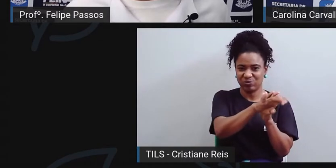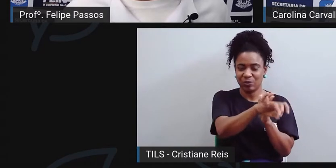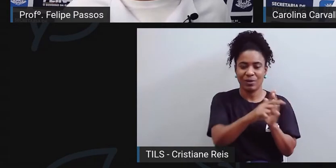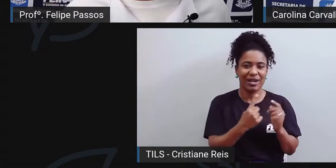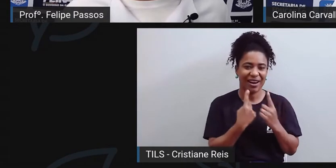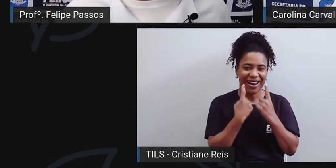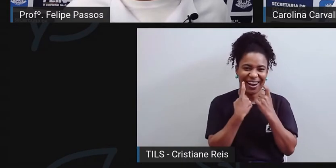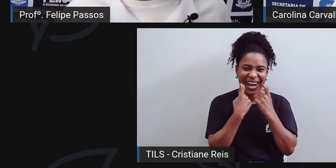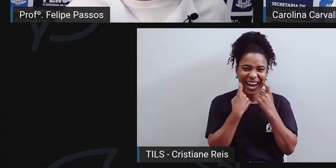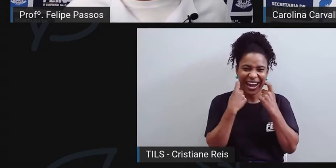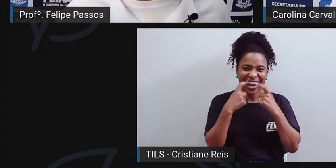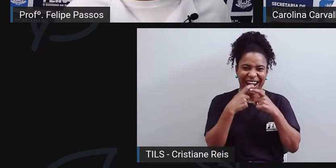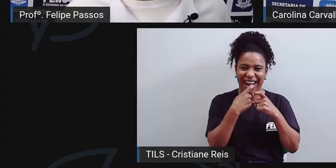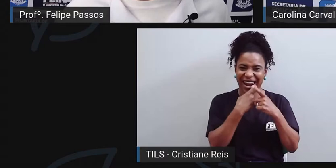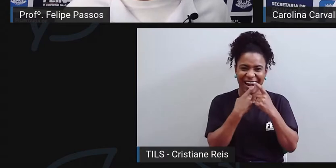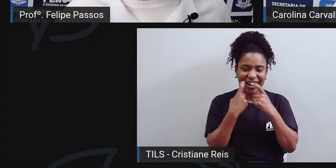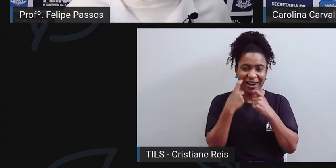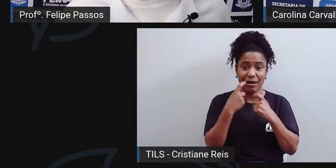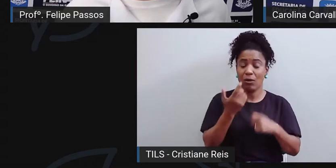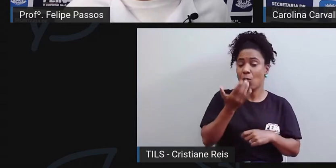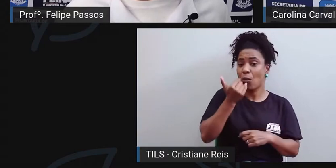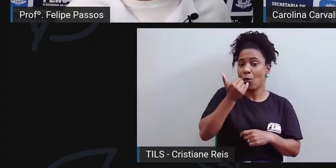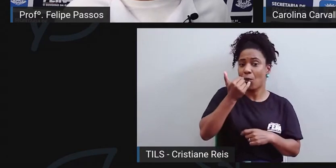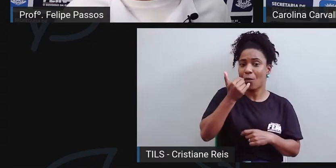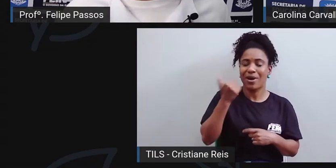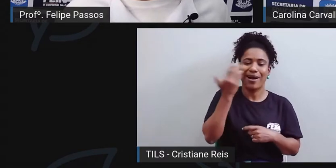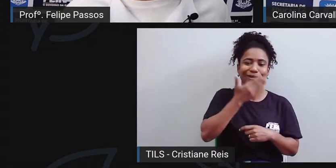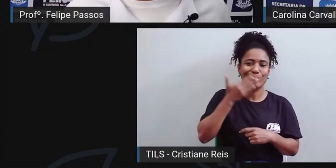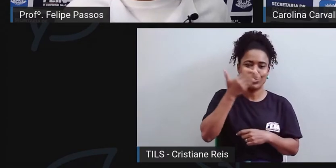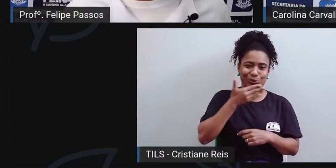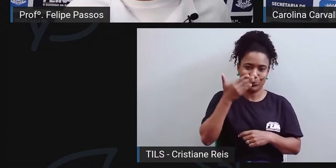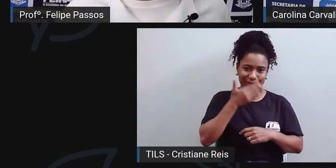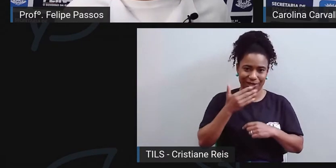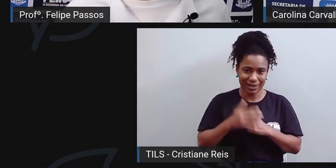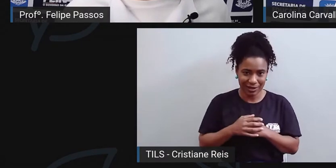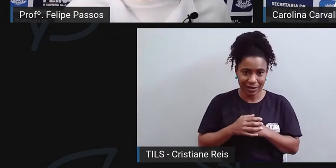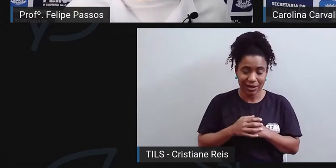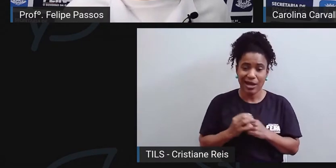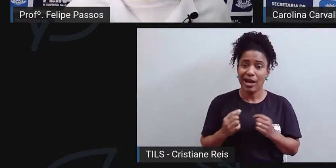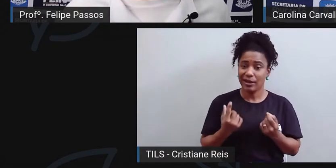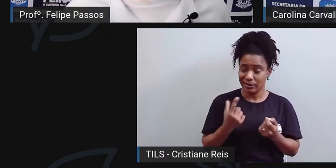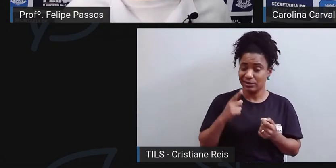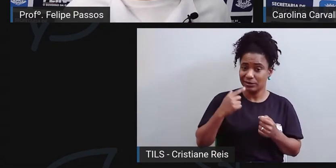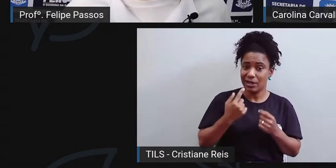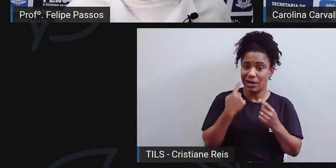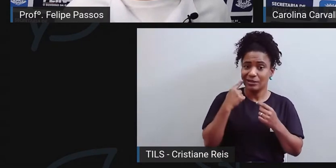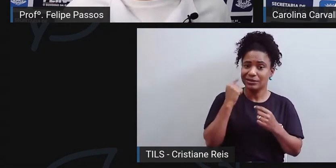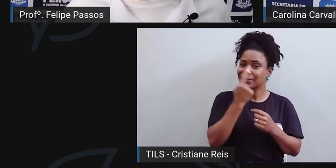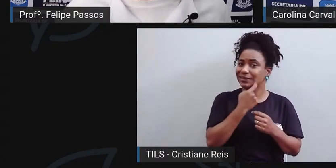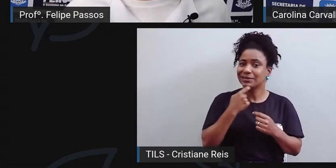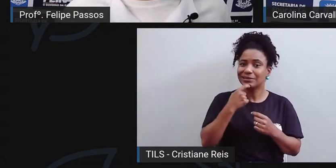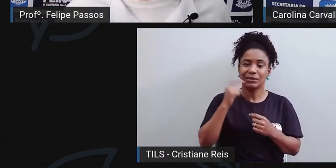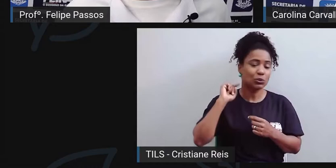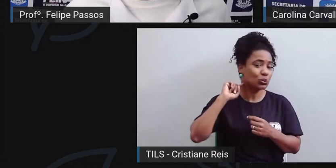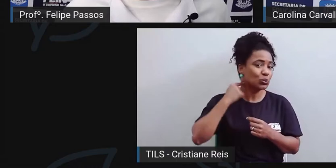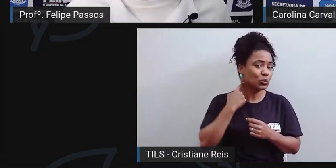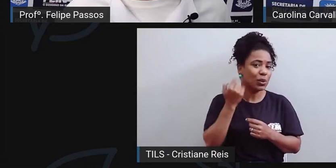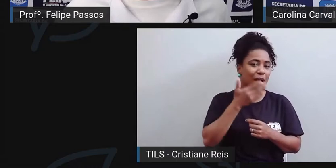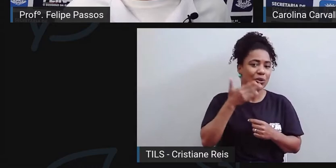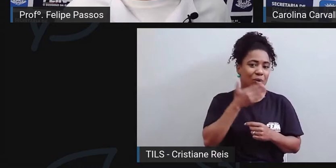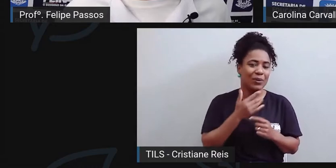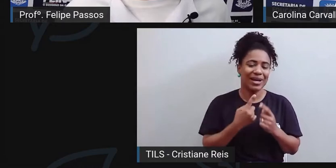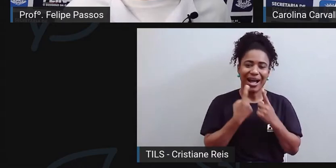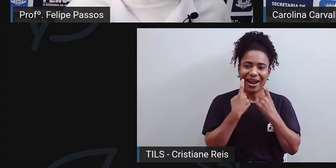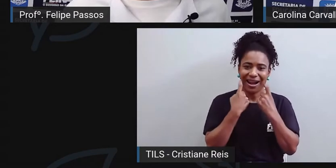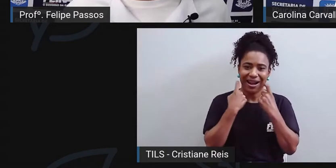em usar o açúcar como a fonte de energia para se multiplicar. E aí, essas bactérias, elas vão